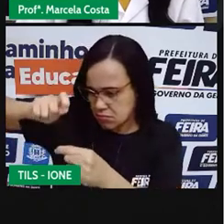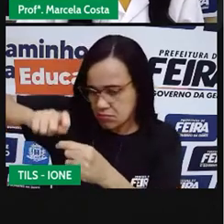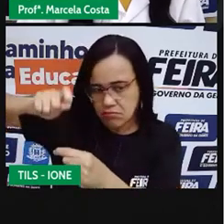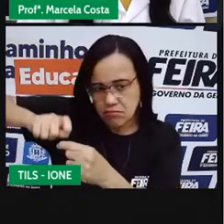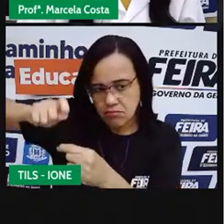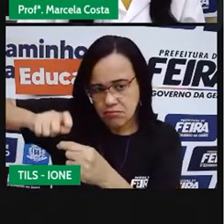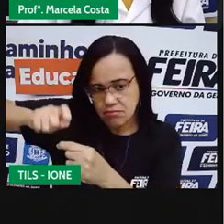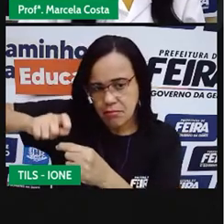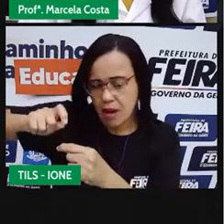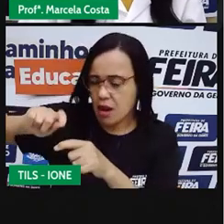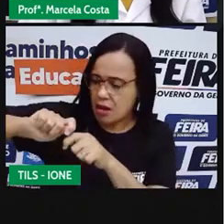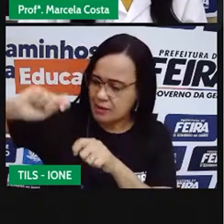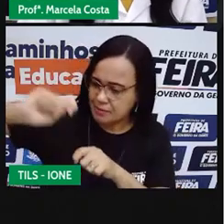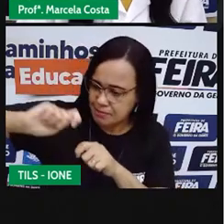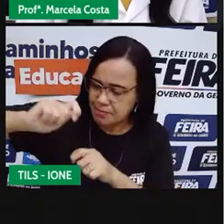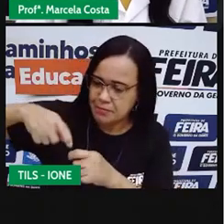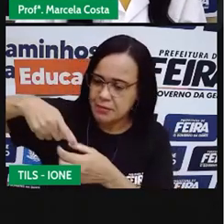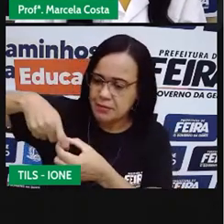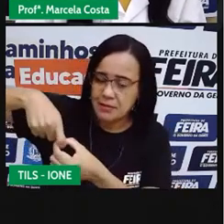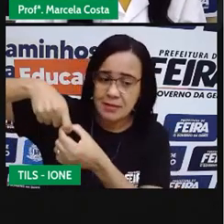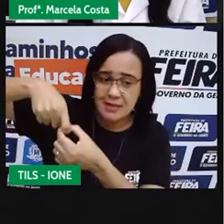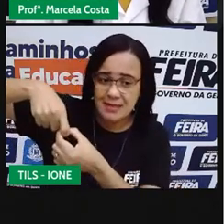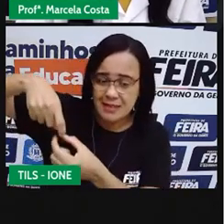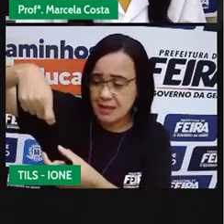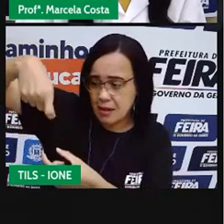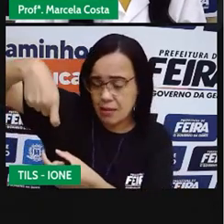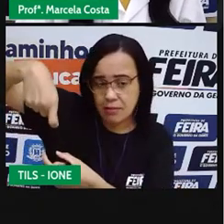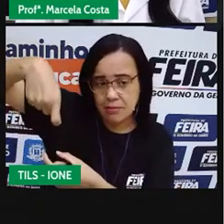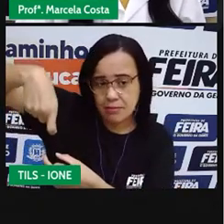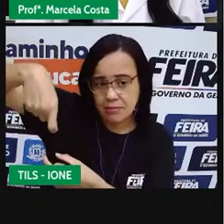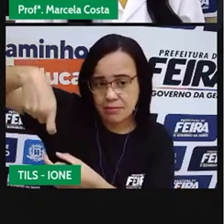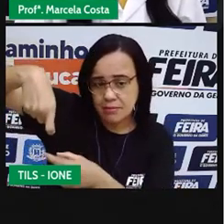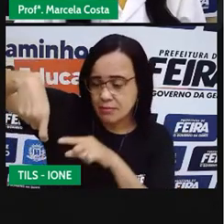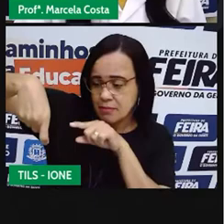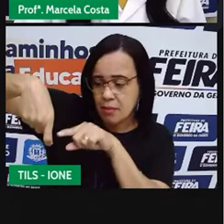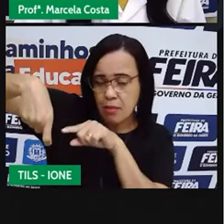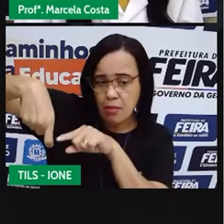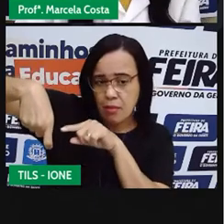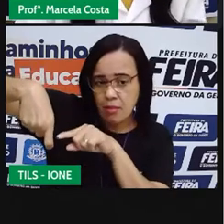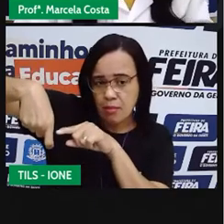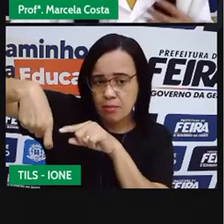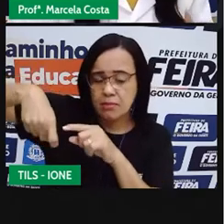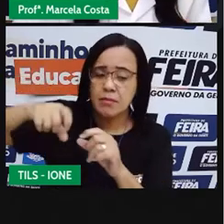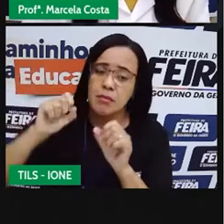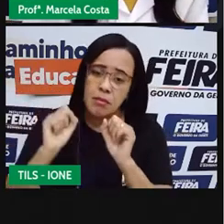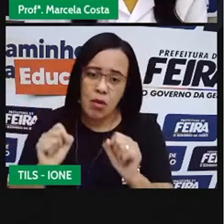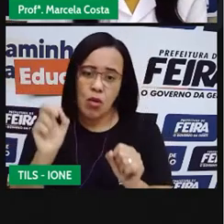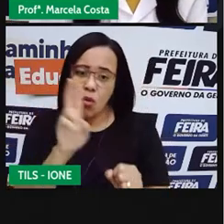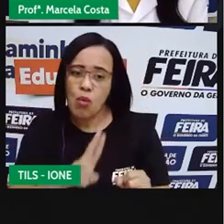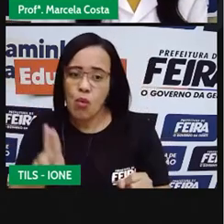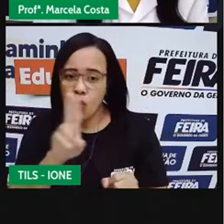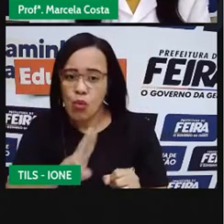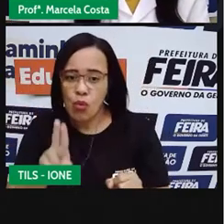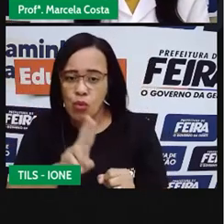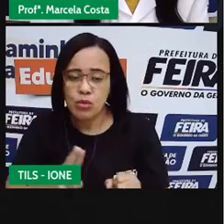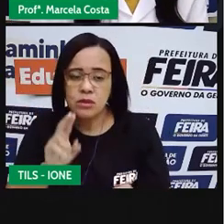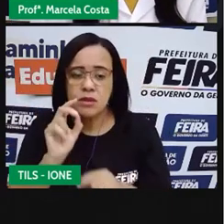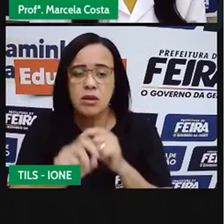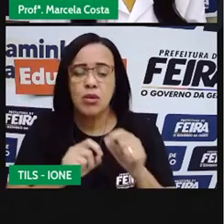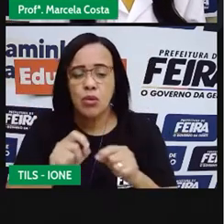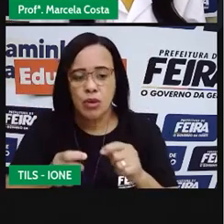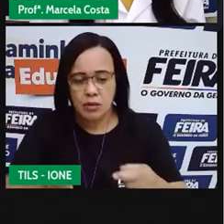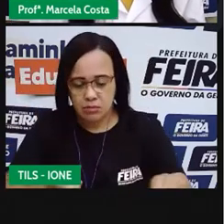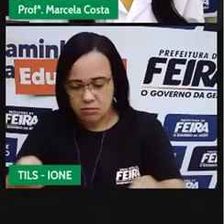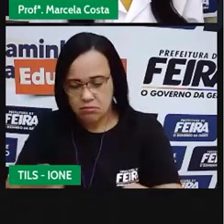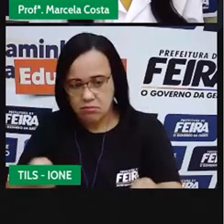amarrado um ganchinho ou um azol. E pode ser usado também uma peneira para pescar os peixes,